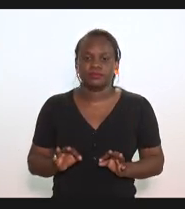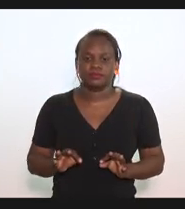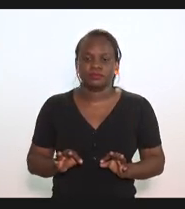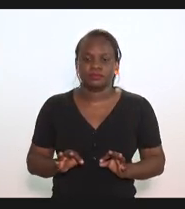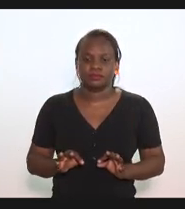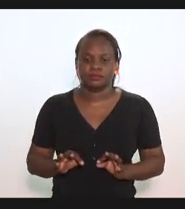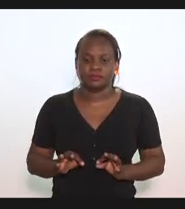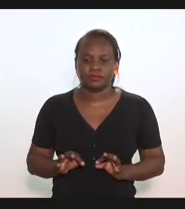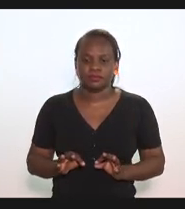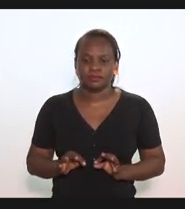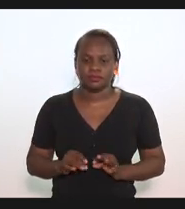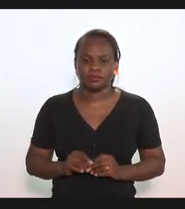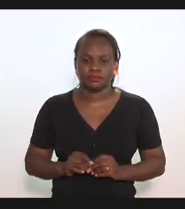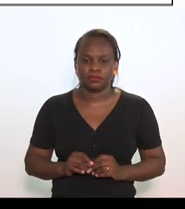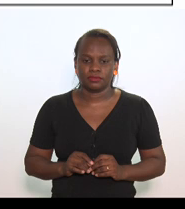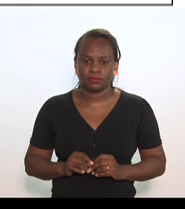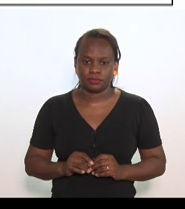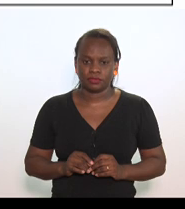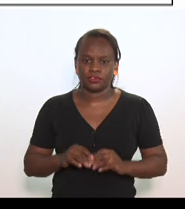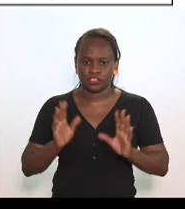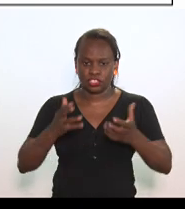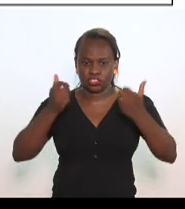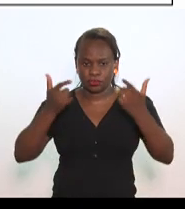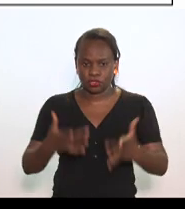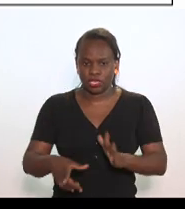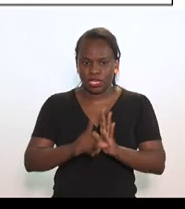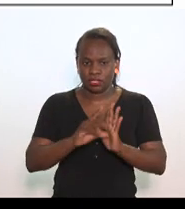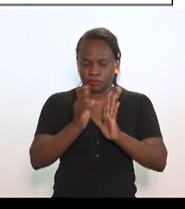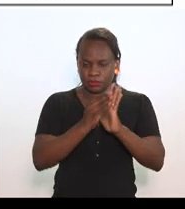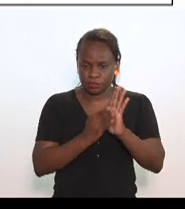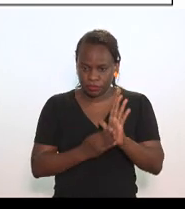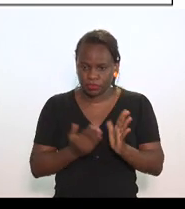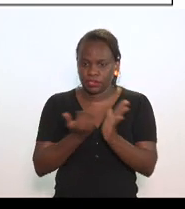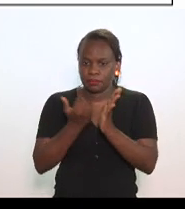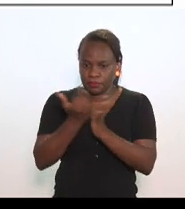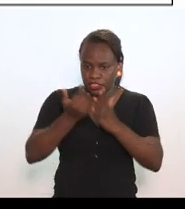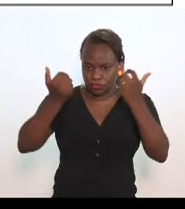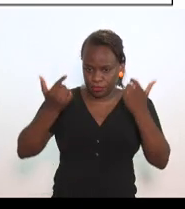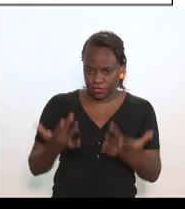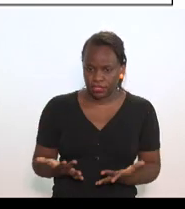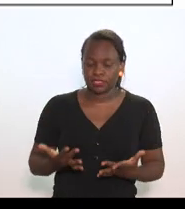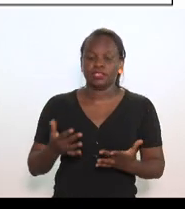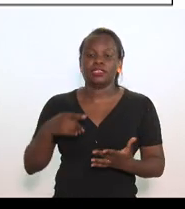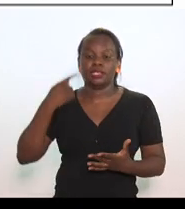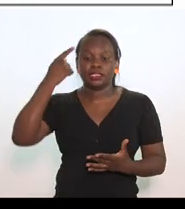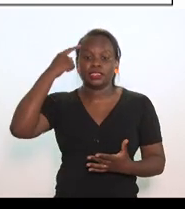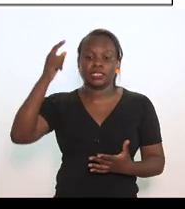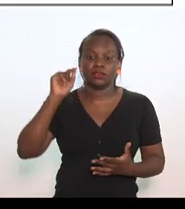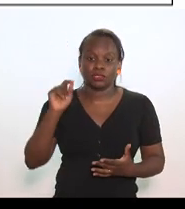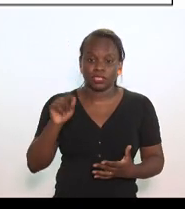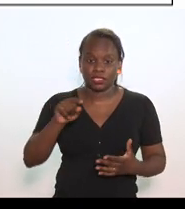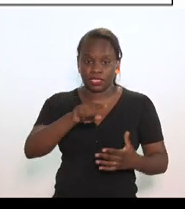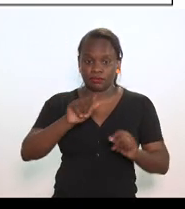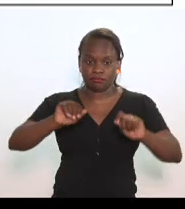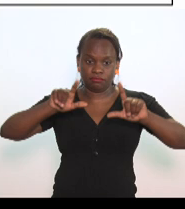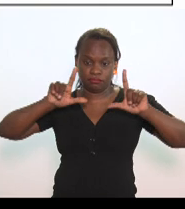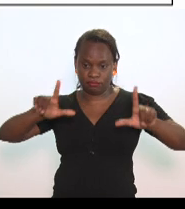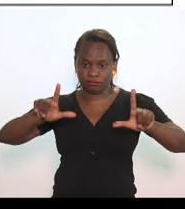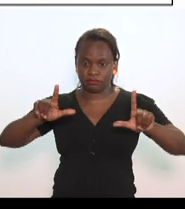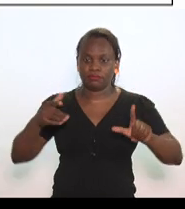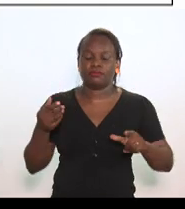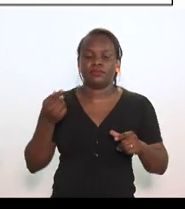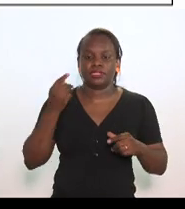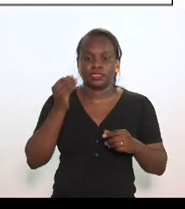exatamente no input que já foi colocado aqui e até complementar, a ideia aqui no quadro foi da gente tentar buscar